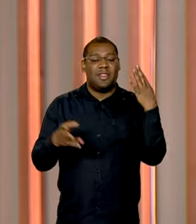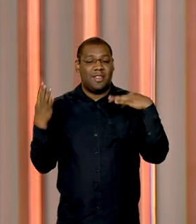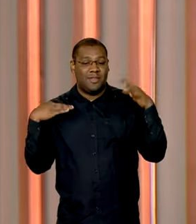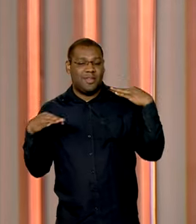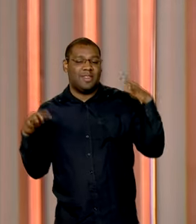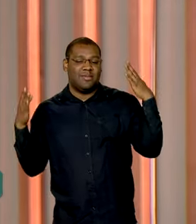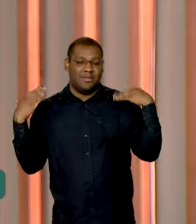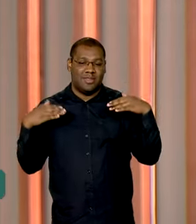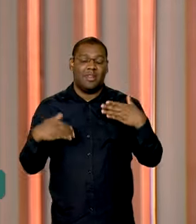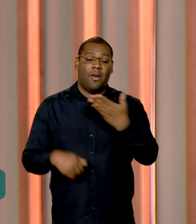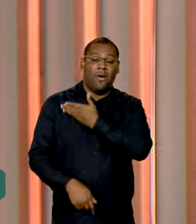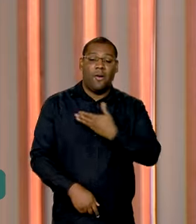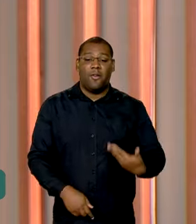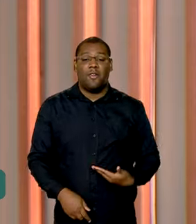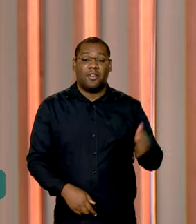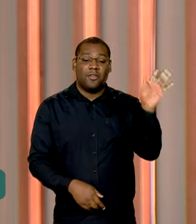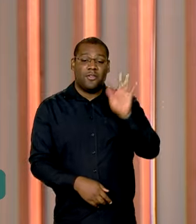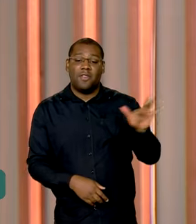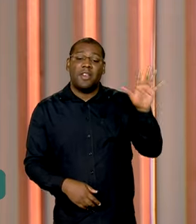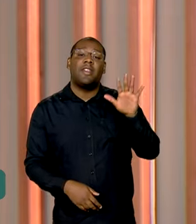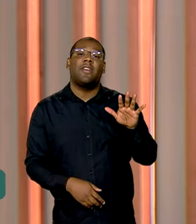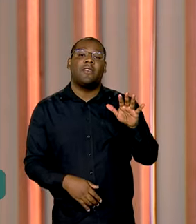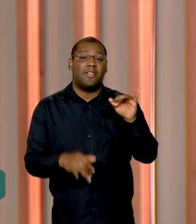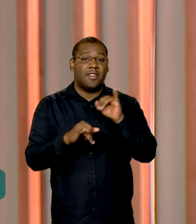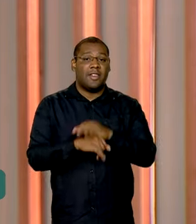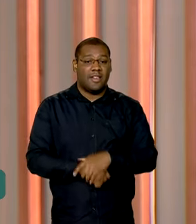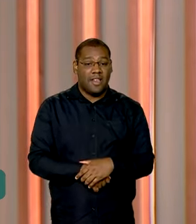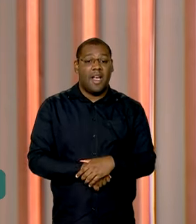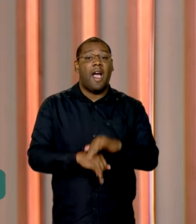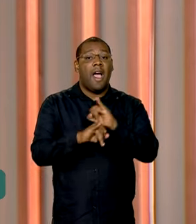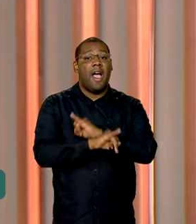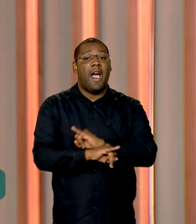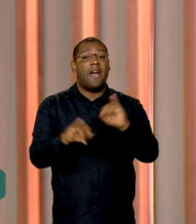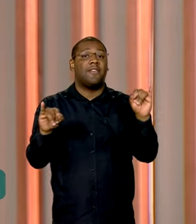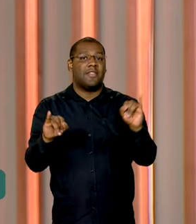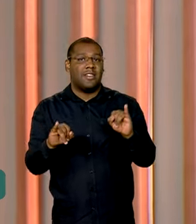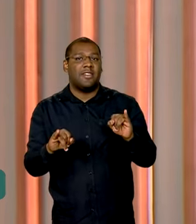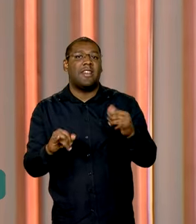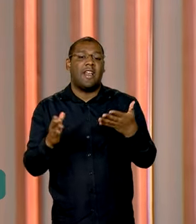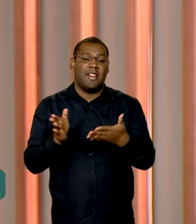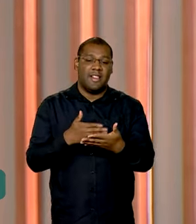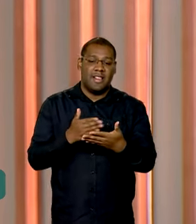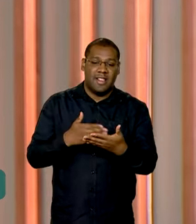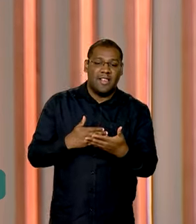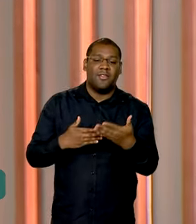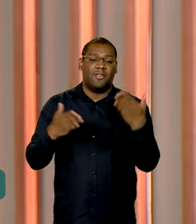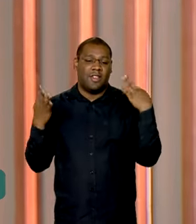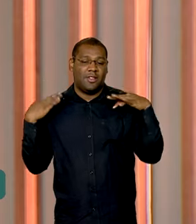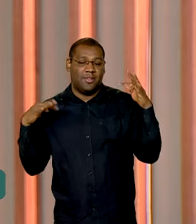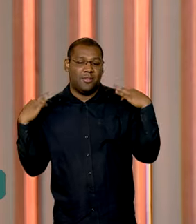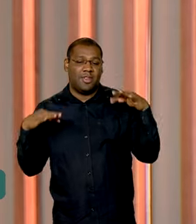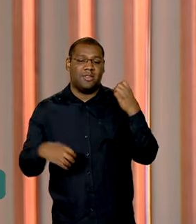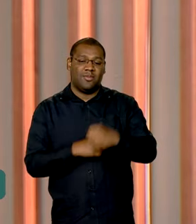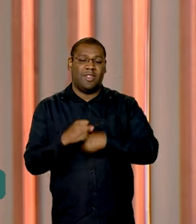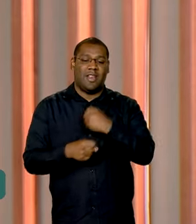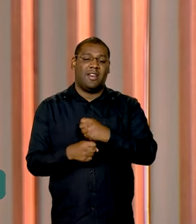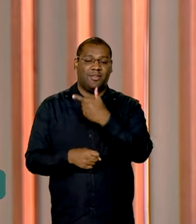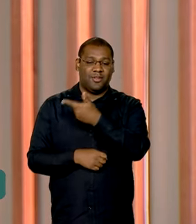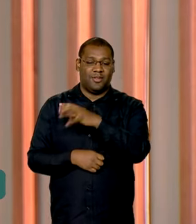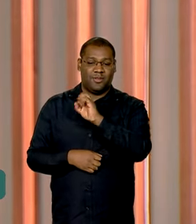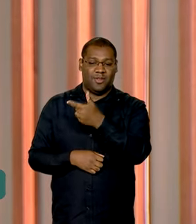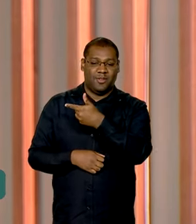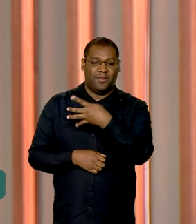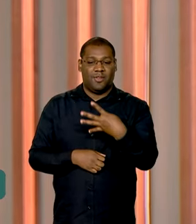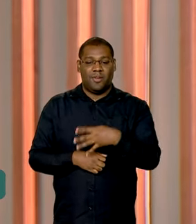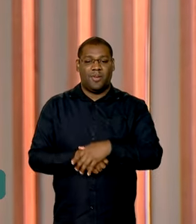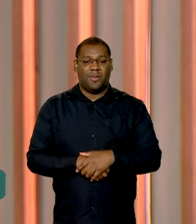isso que o governo federal concluiu e publicou na quinta edição da revista Tendências do Turismo 2024. E uma dessas